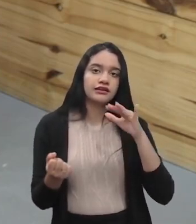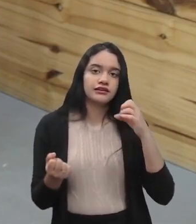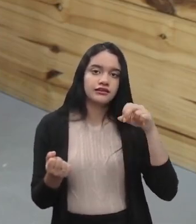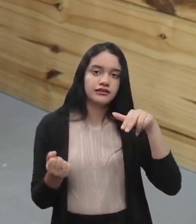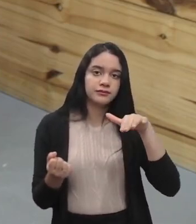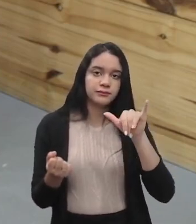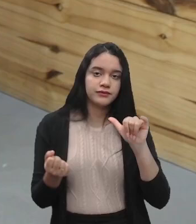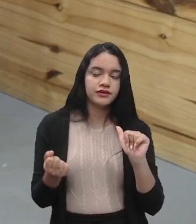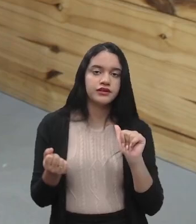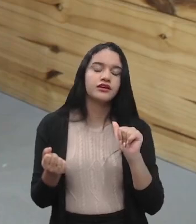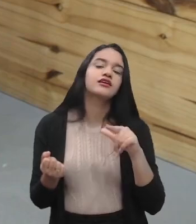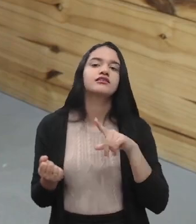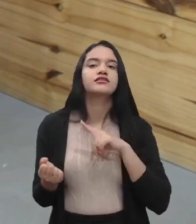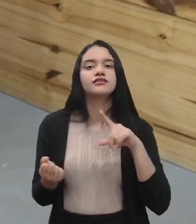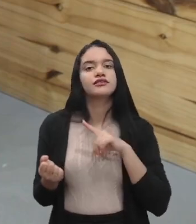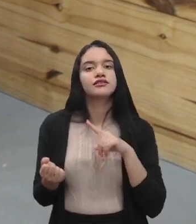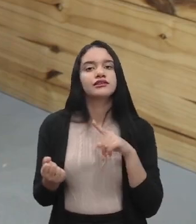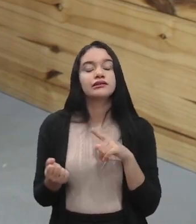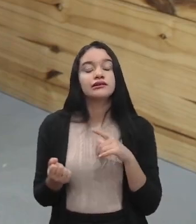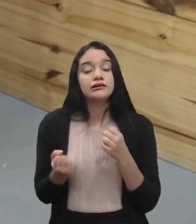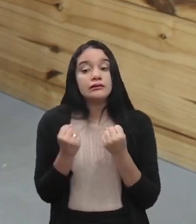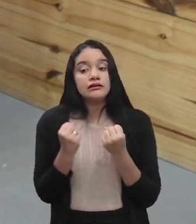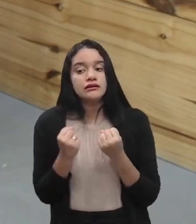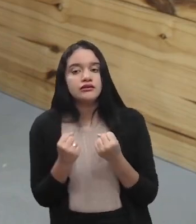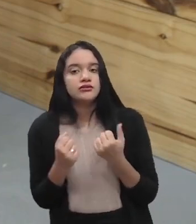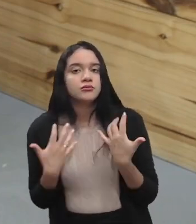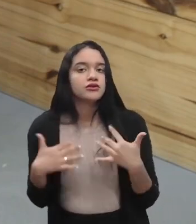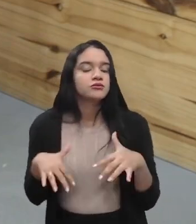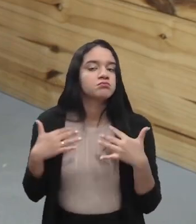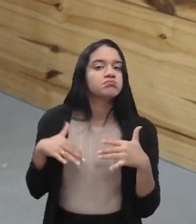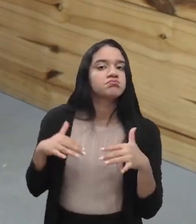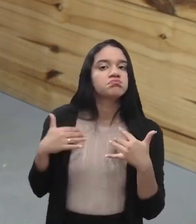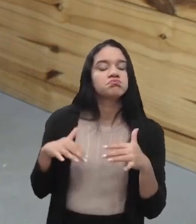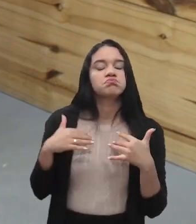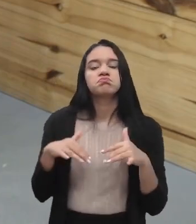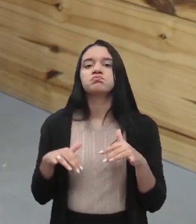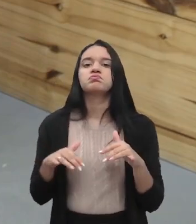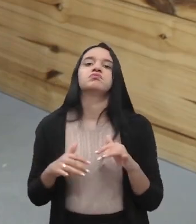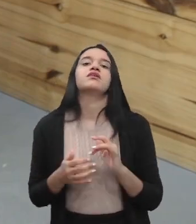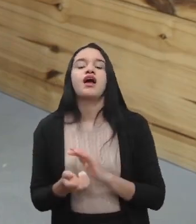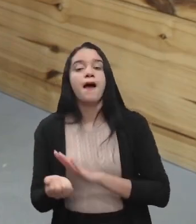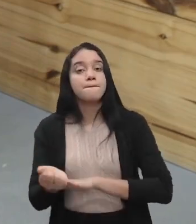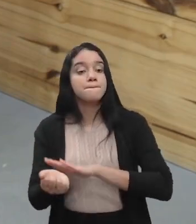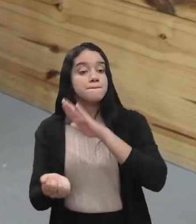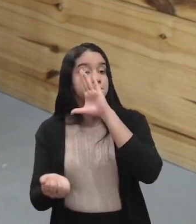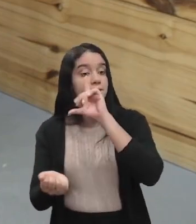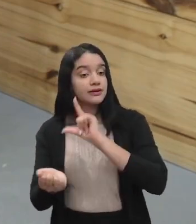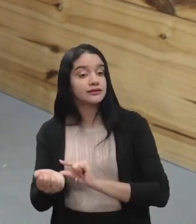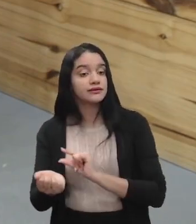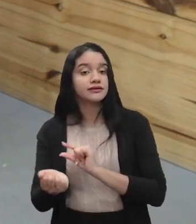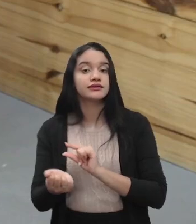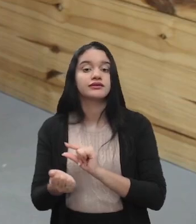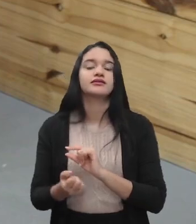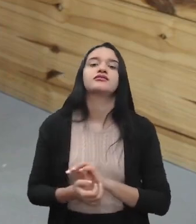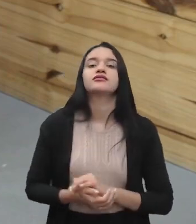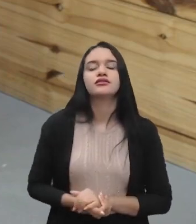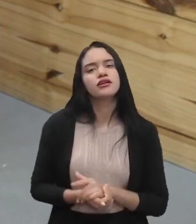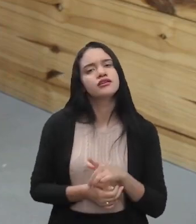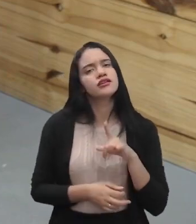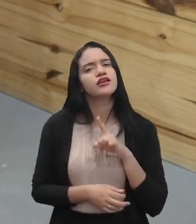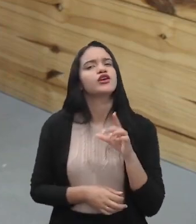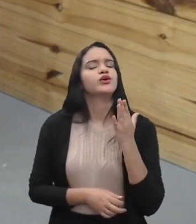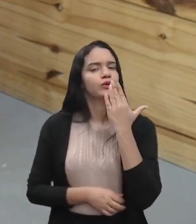vai ter já ali a tensão do trabalho em altura, pode baixar um pouquinho a glicose, né, tem que se